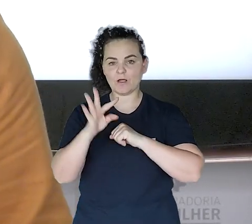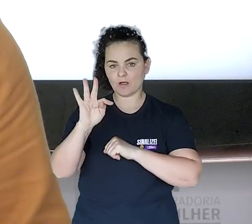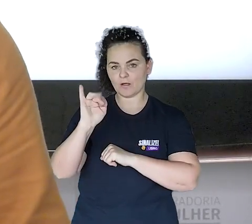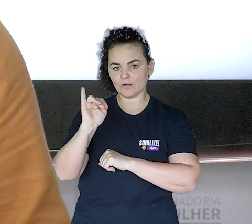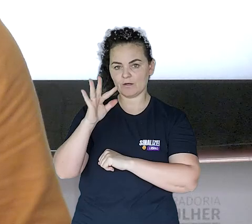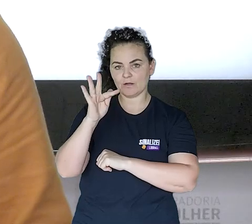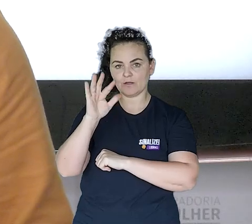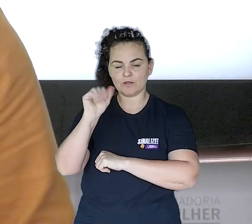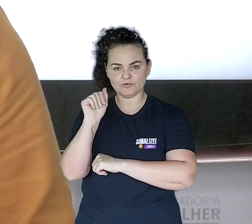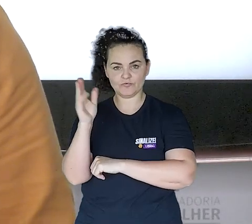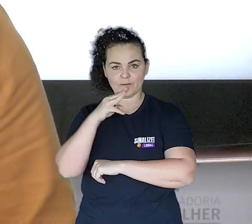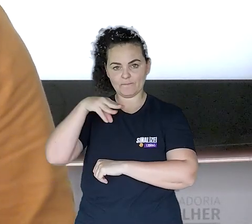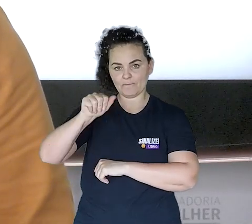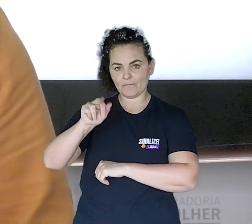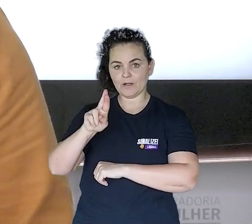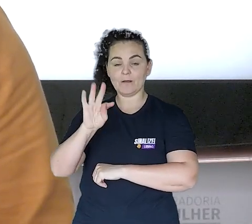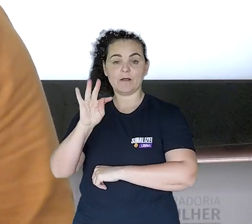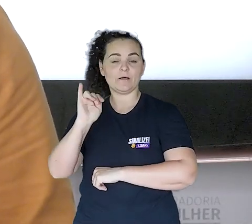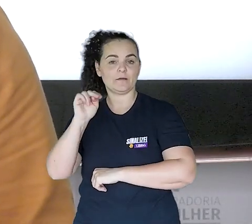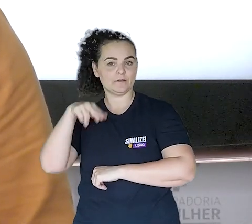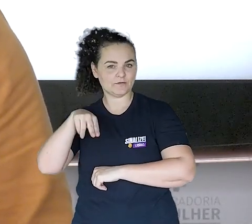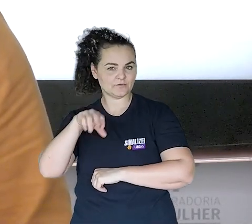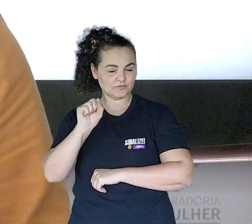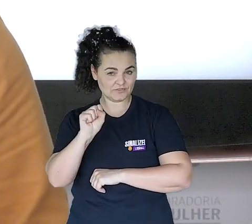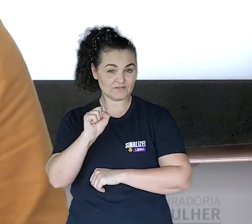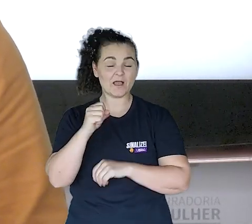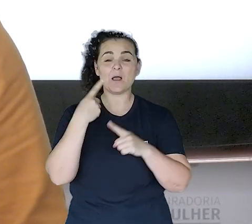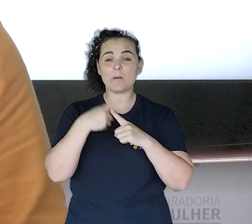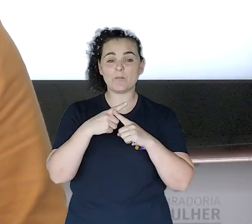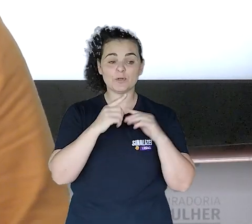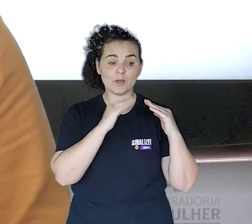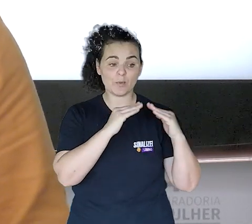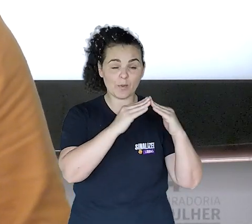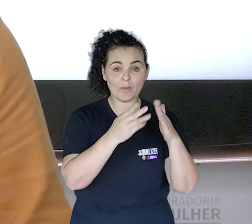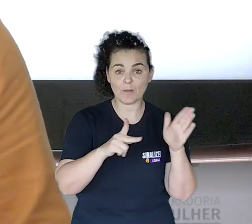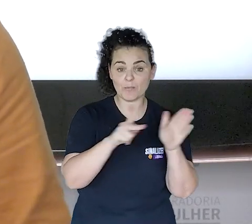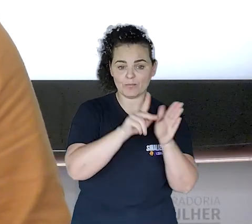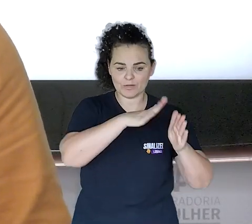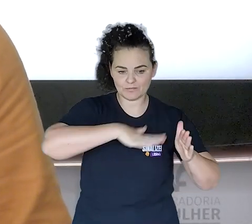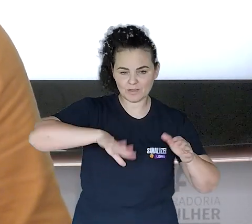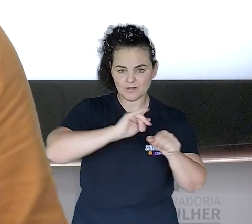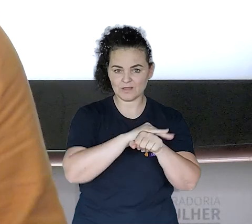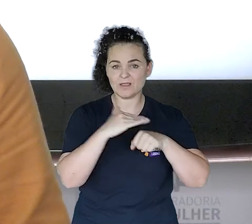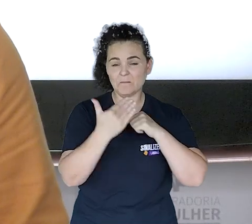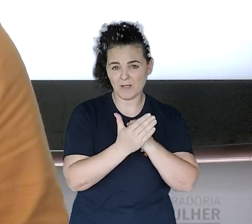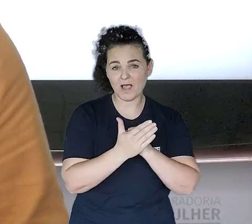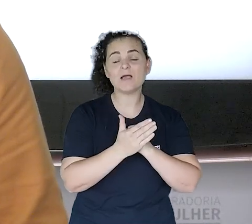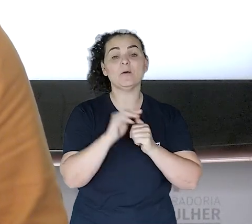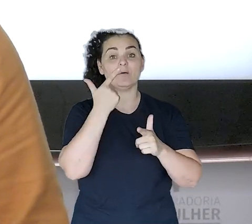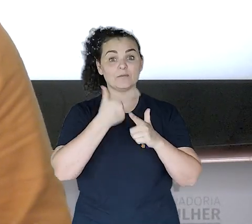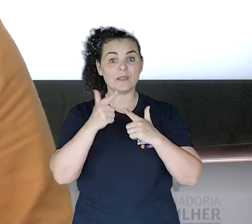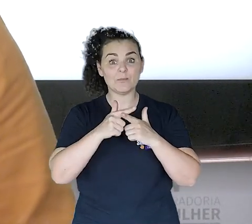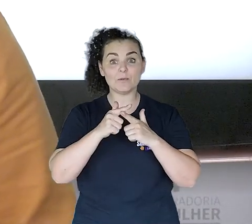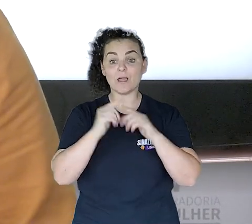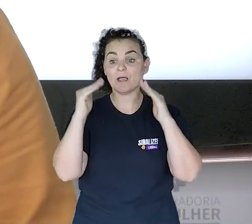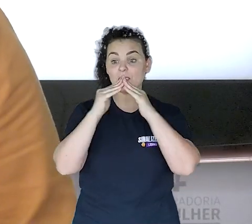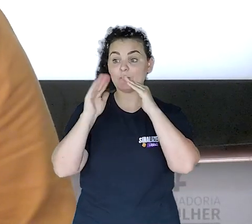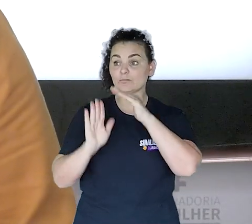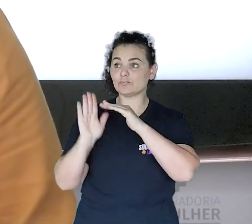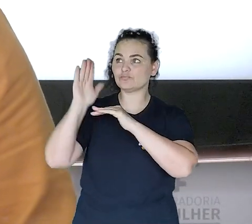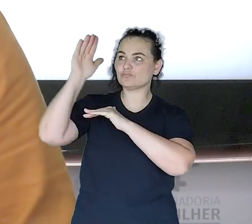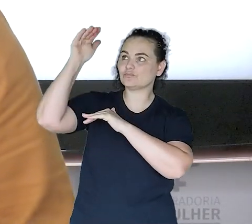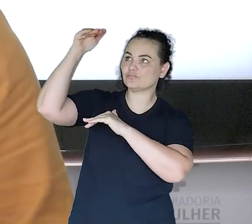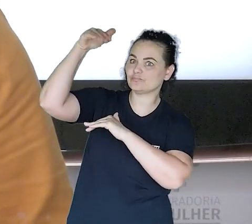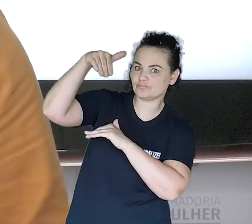e Tifa Martins. A medida visa atender as necessidades dos moradores das áreas mais elevadas do loteamento, que vem